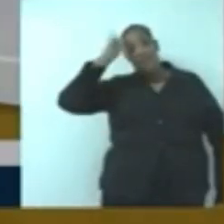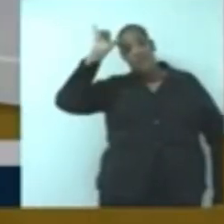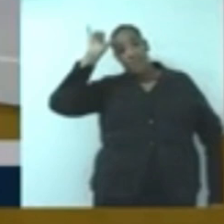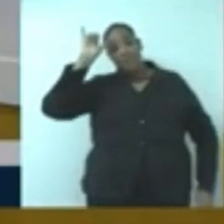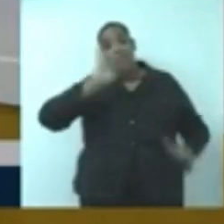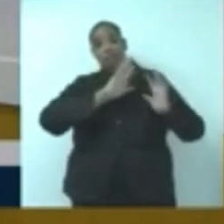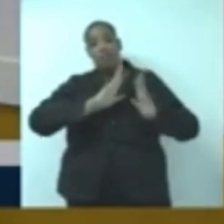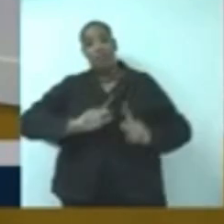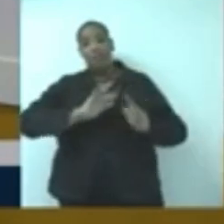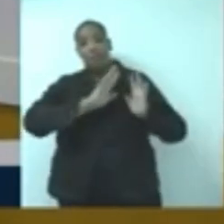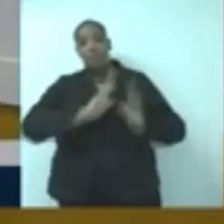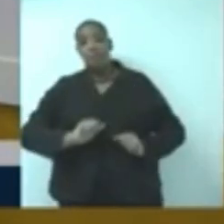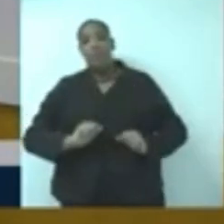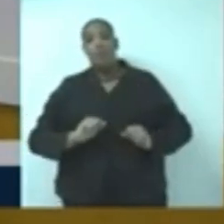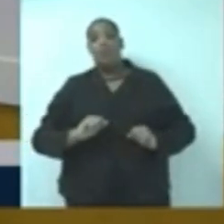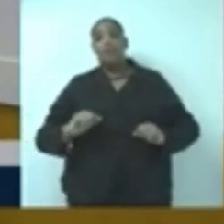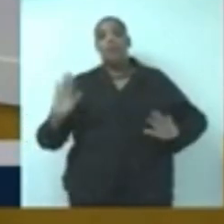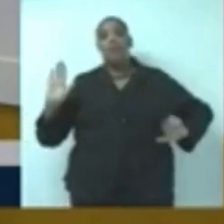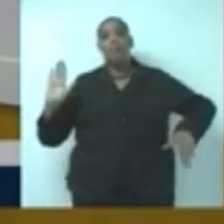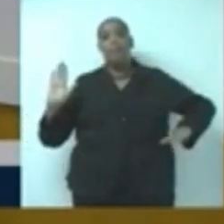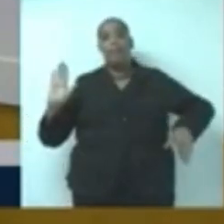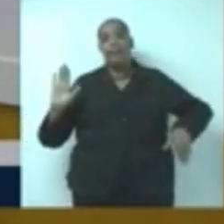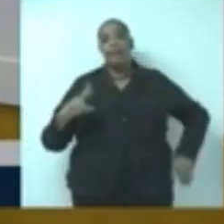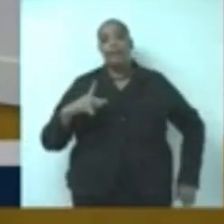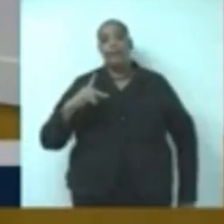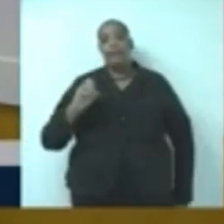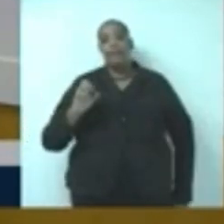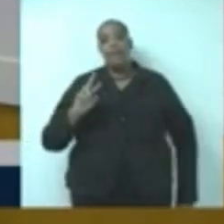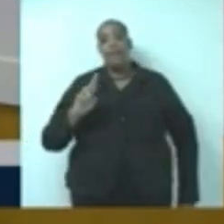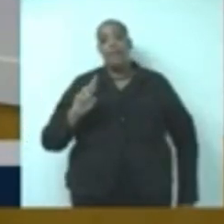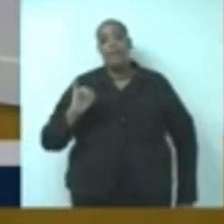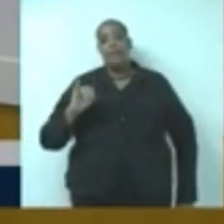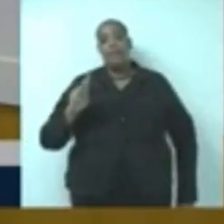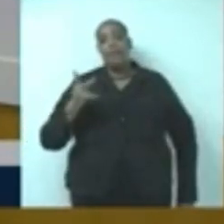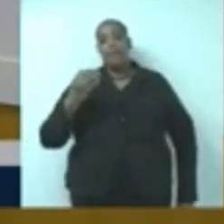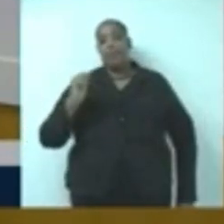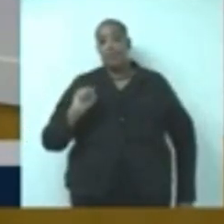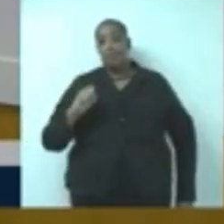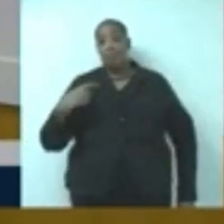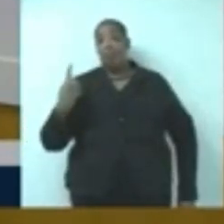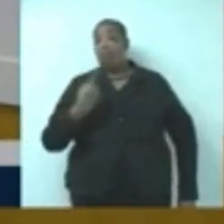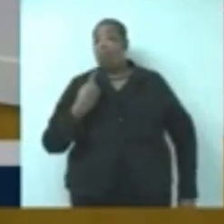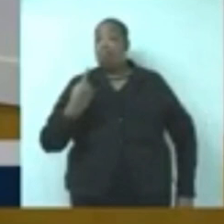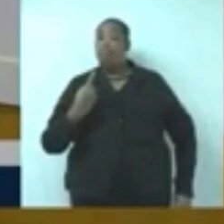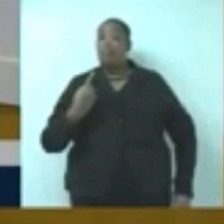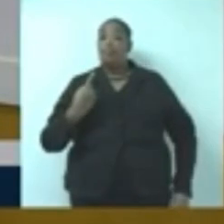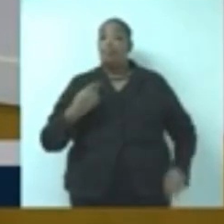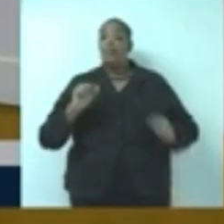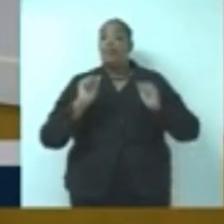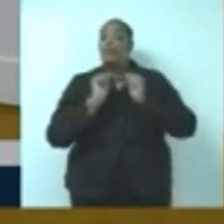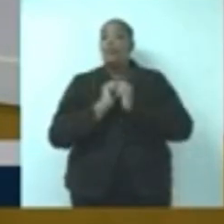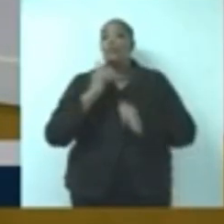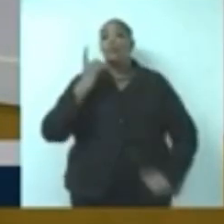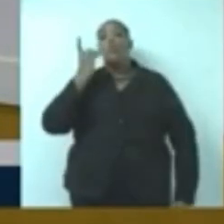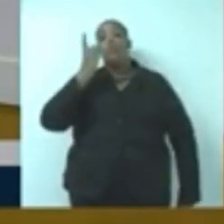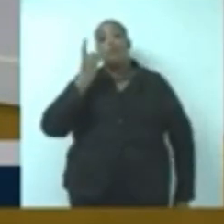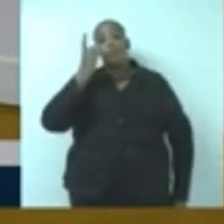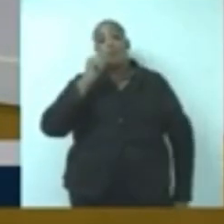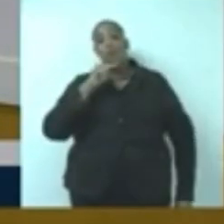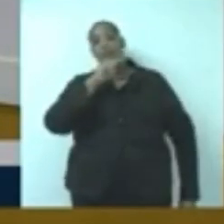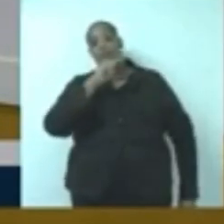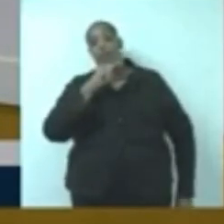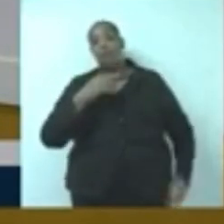vitalização da Praia das Pedrinhas. E, através do nosso mandato, eu estive com o deputado na